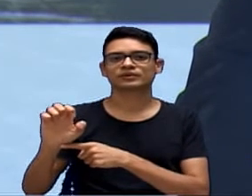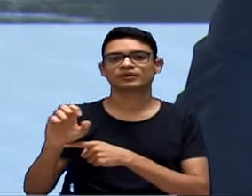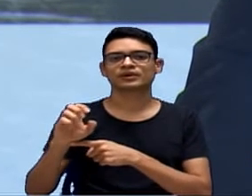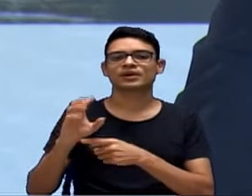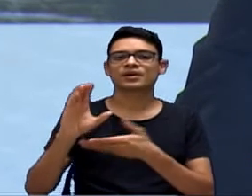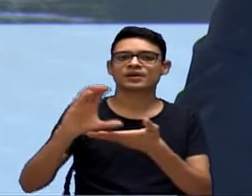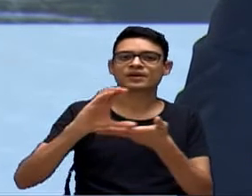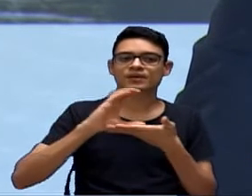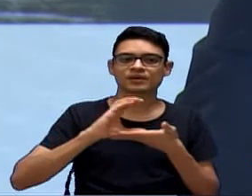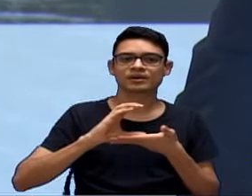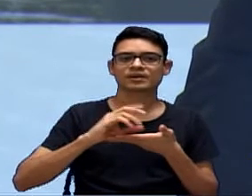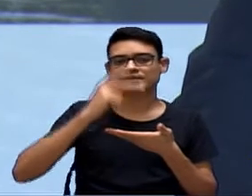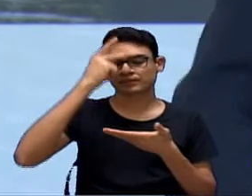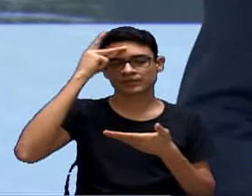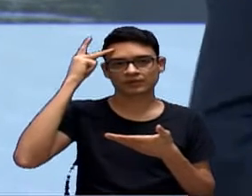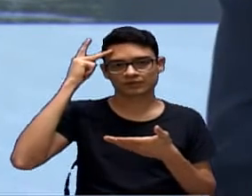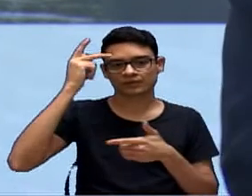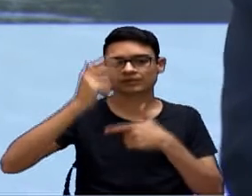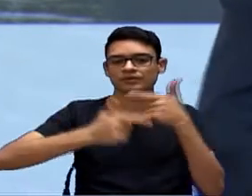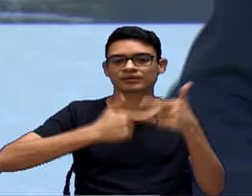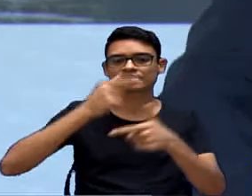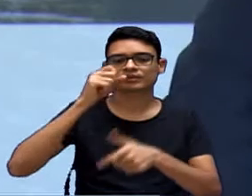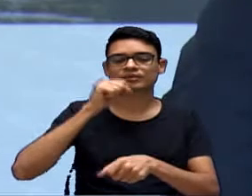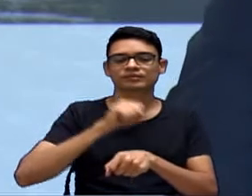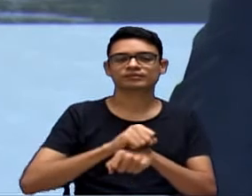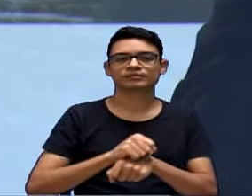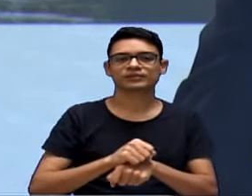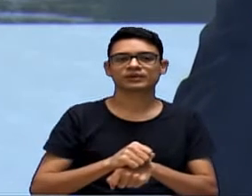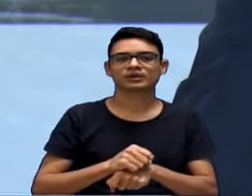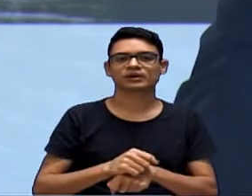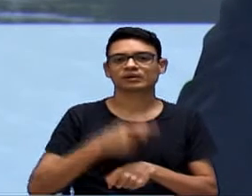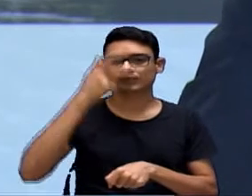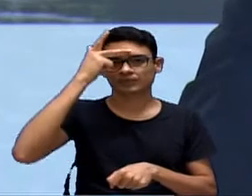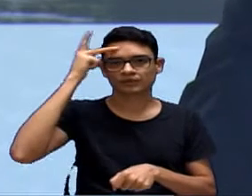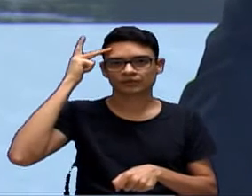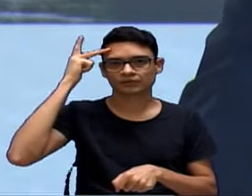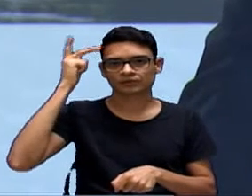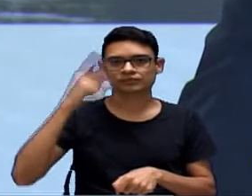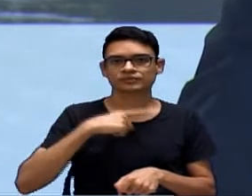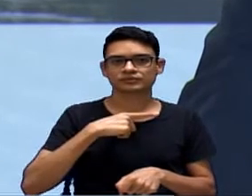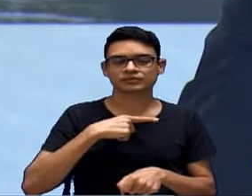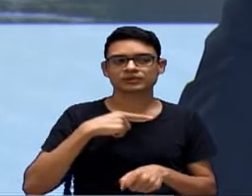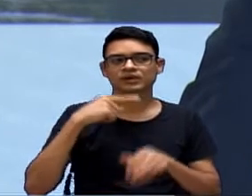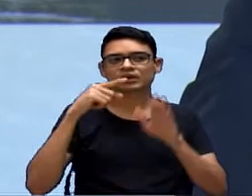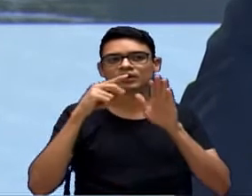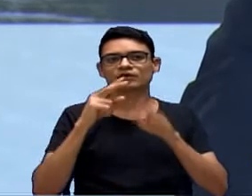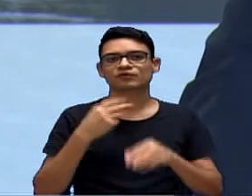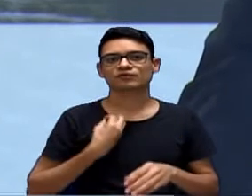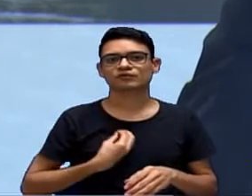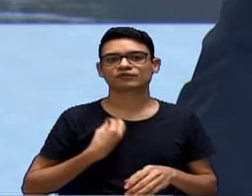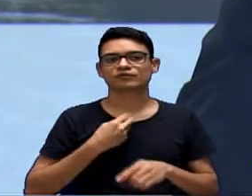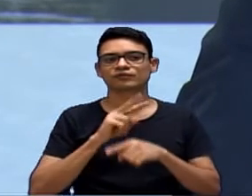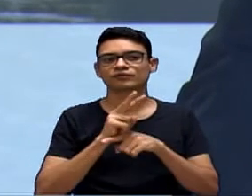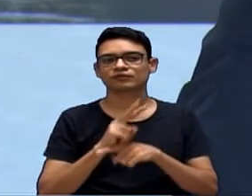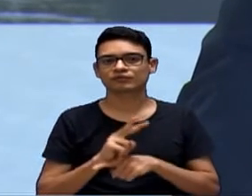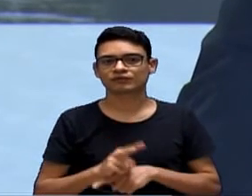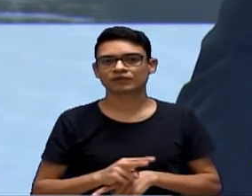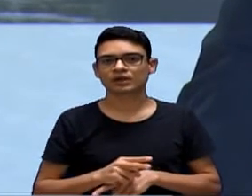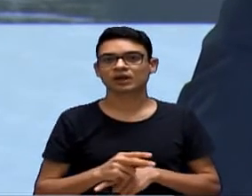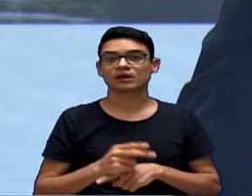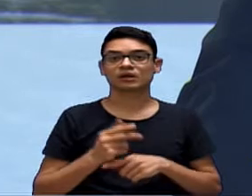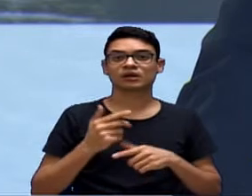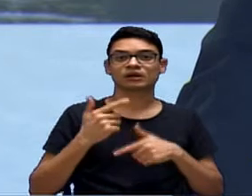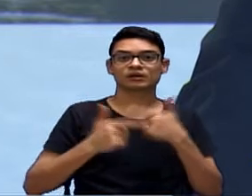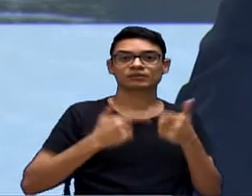trabalhando. Eles estavam exercendo um serviço de monitor, eles são monitores, são motoristas e fazem um serviço de monitor também